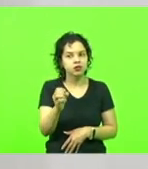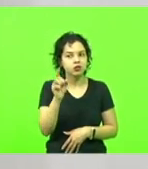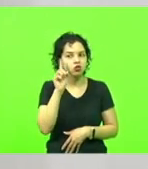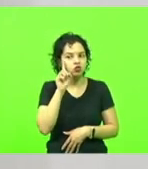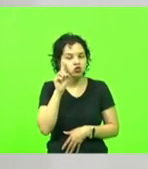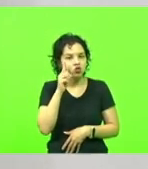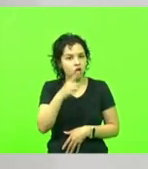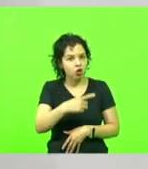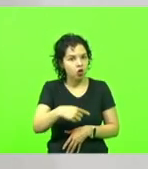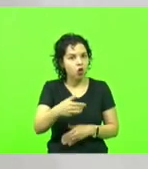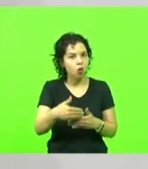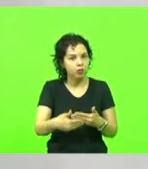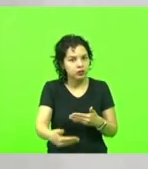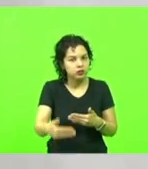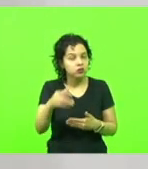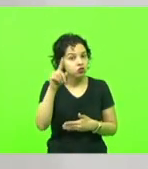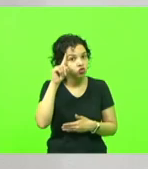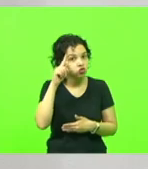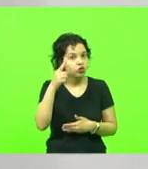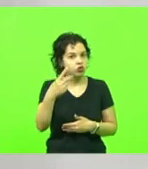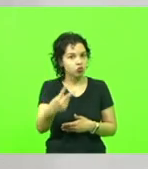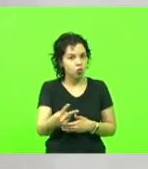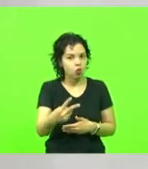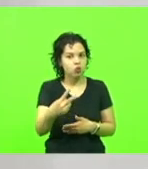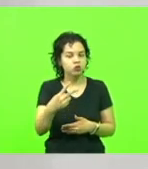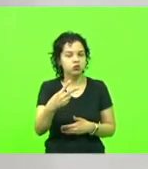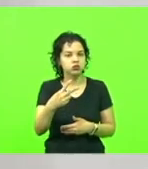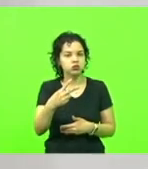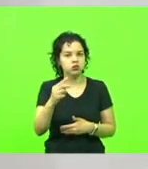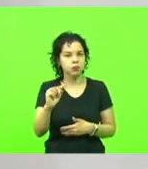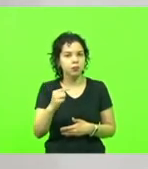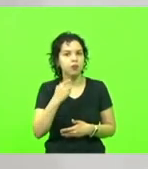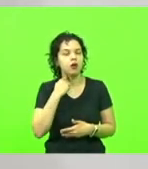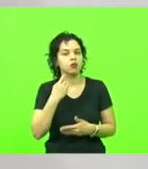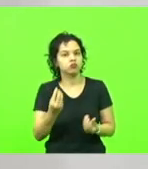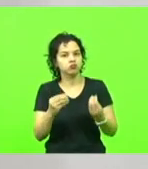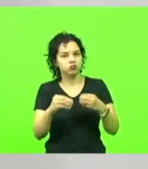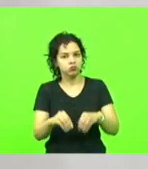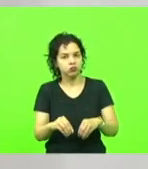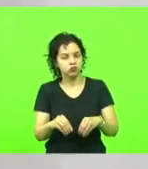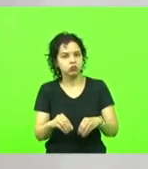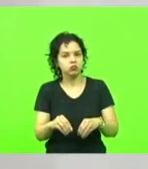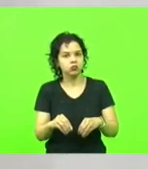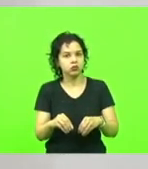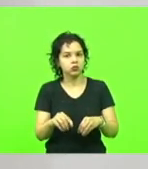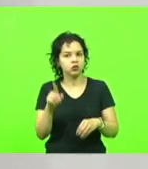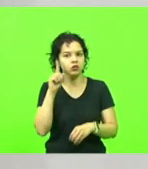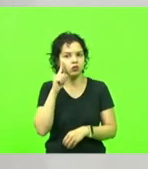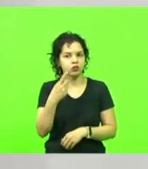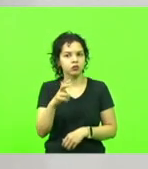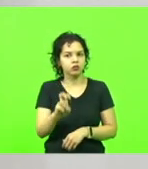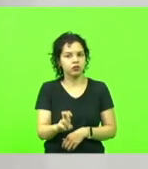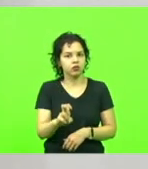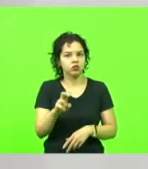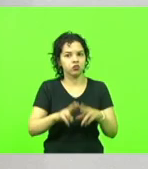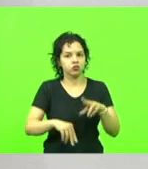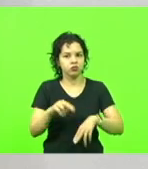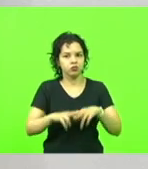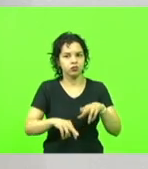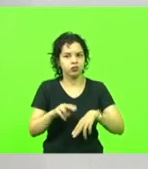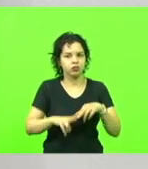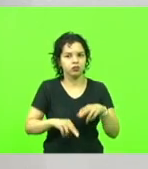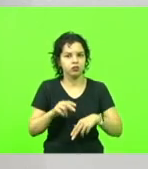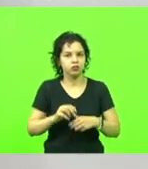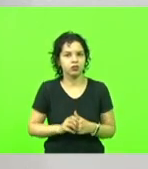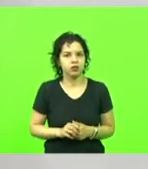começamos dia 12 de maio a instalação da comissão mista, dia 15 de junho tivemos a primeira reunião com a participação do